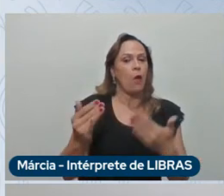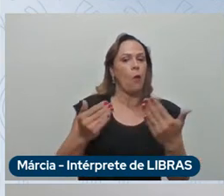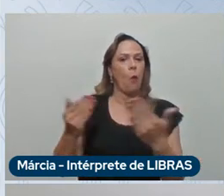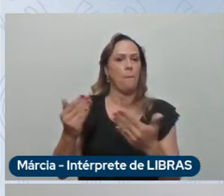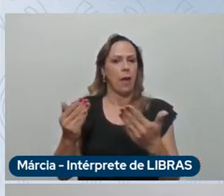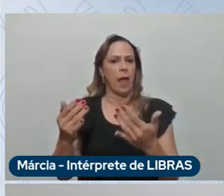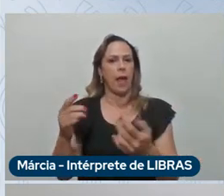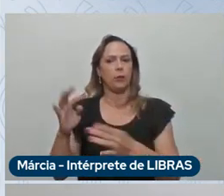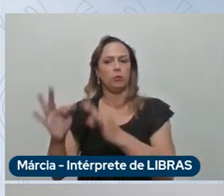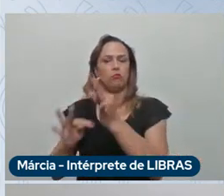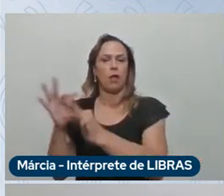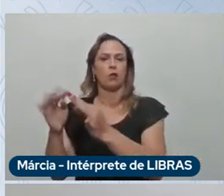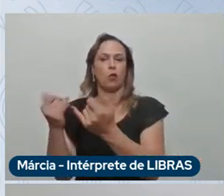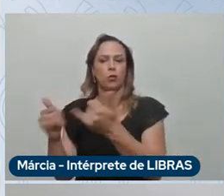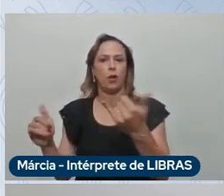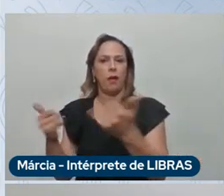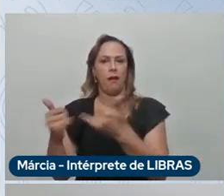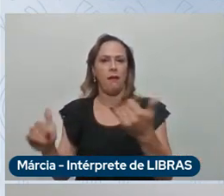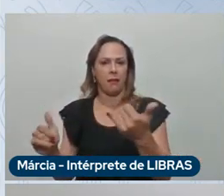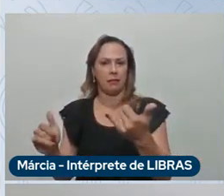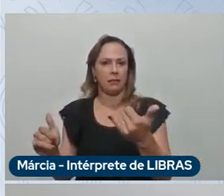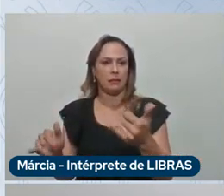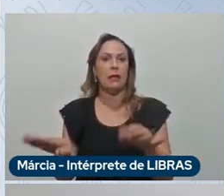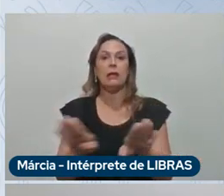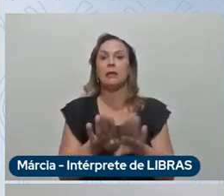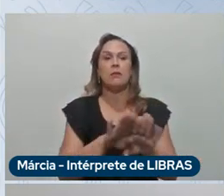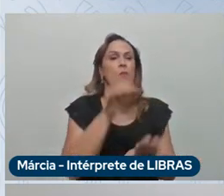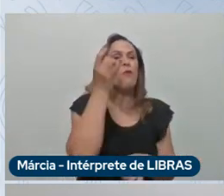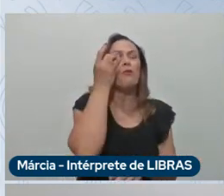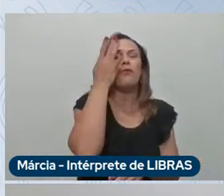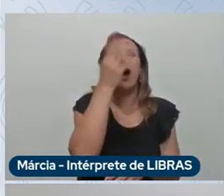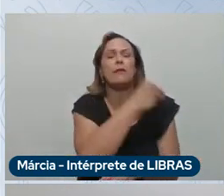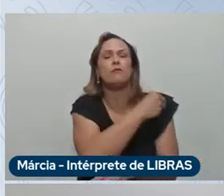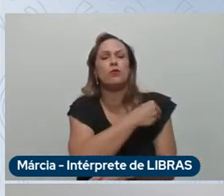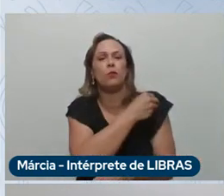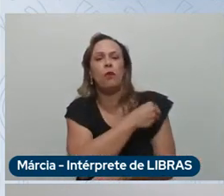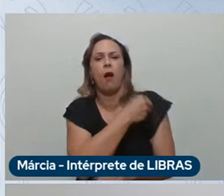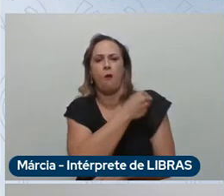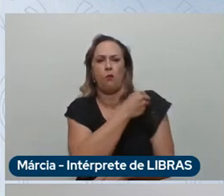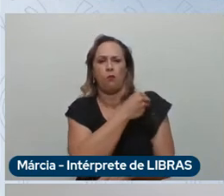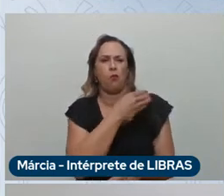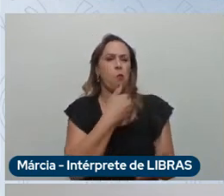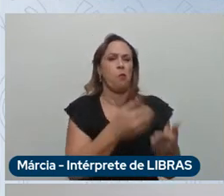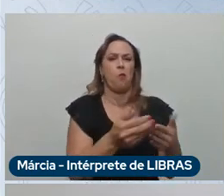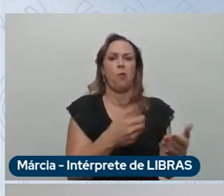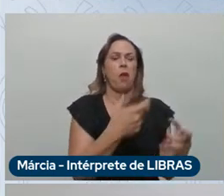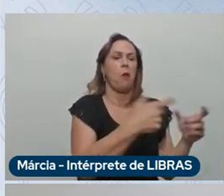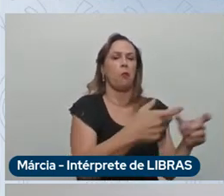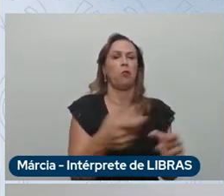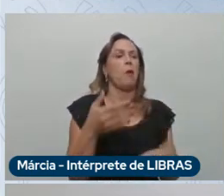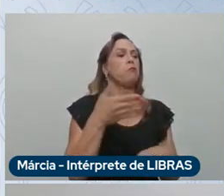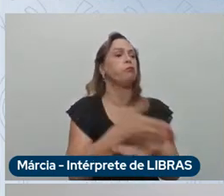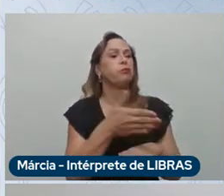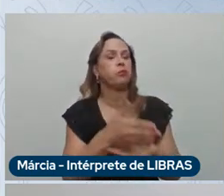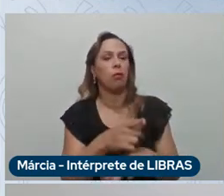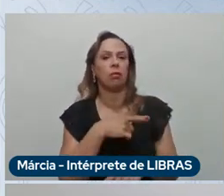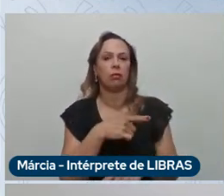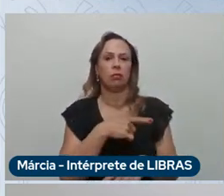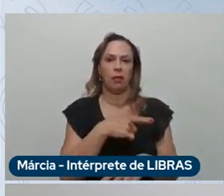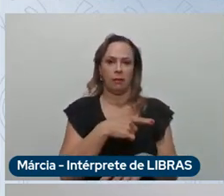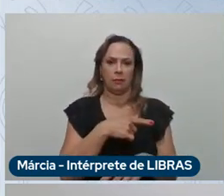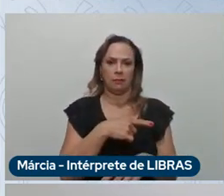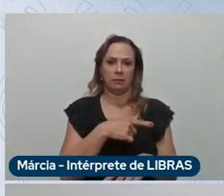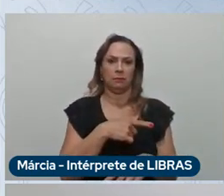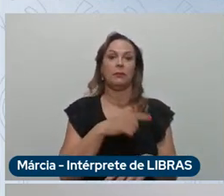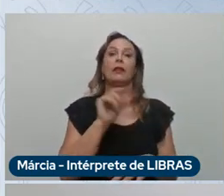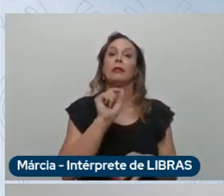distribuição em todo o posto de gasolina com uma capilaridade incrível no país além de gerar riqueza para o